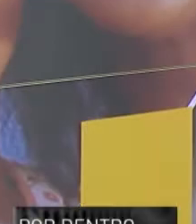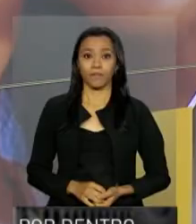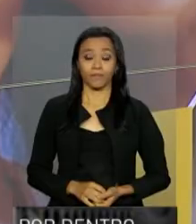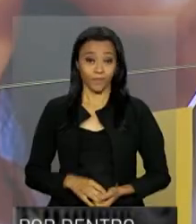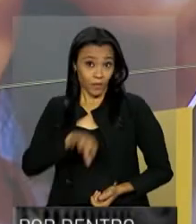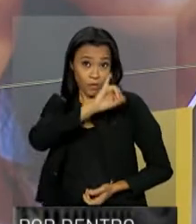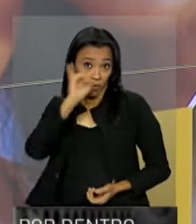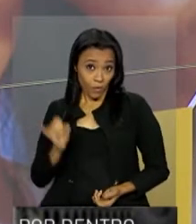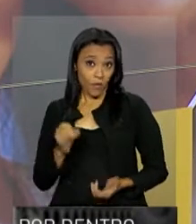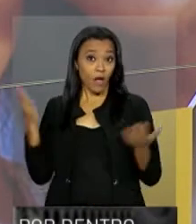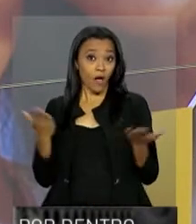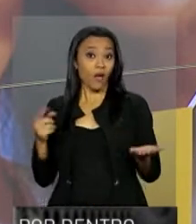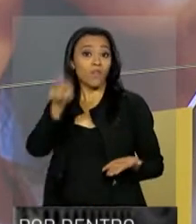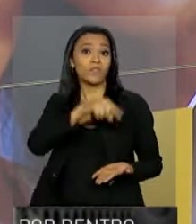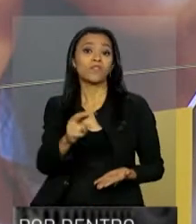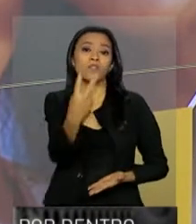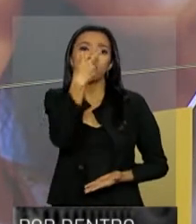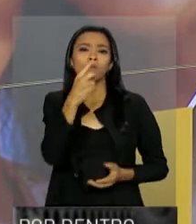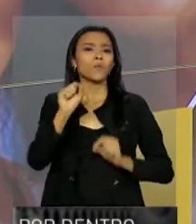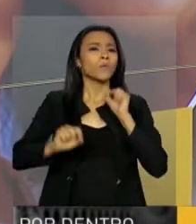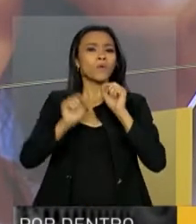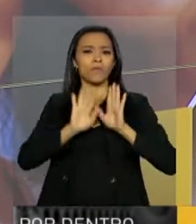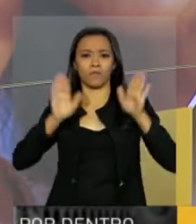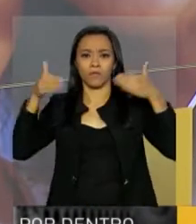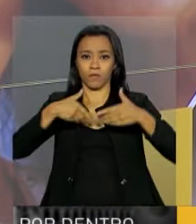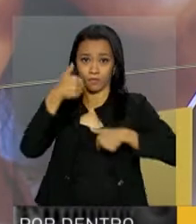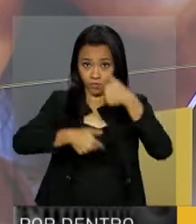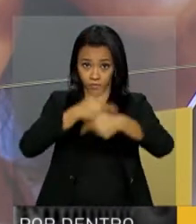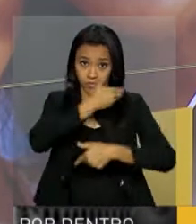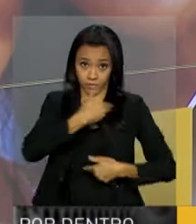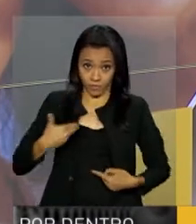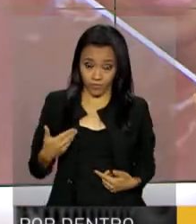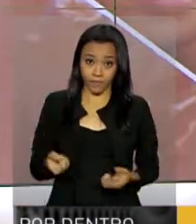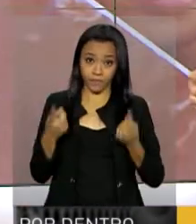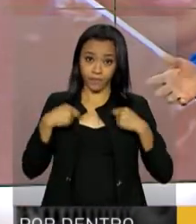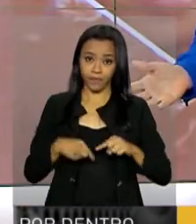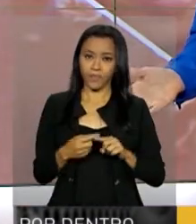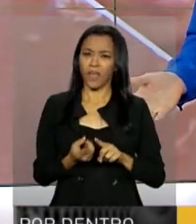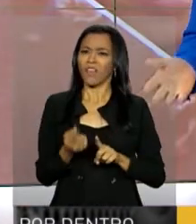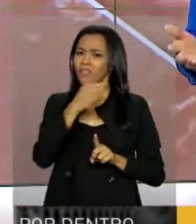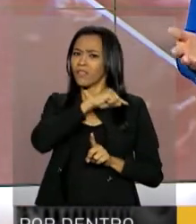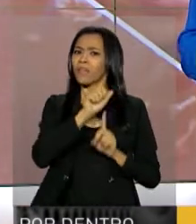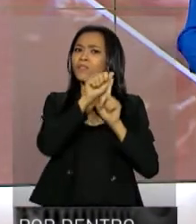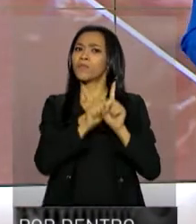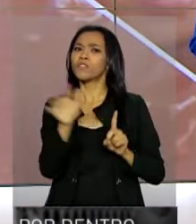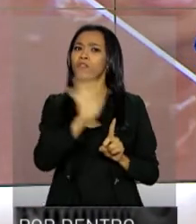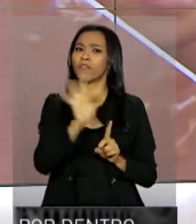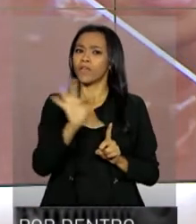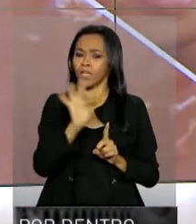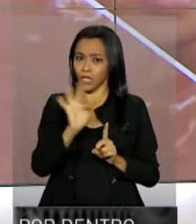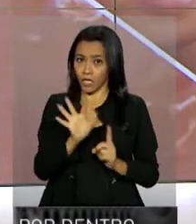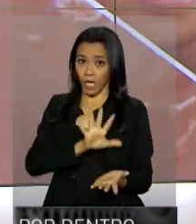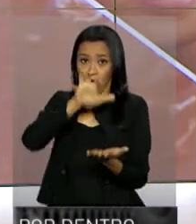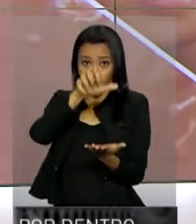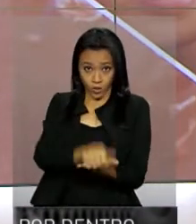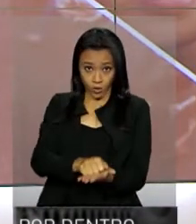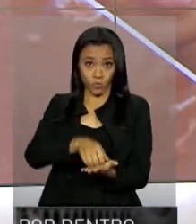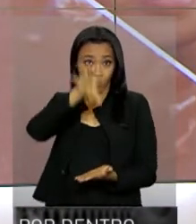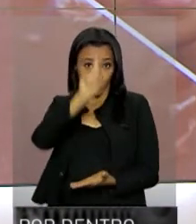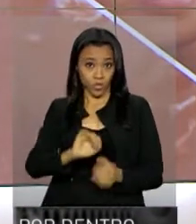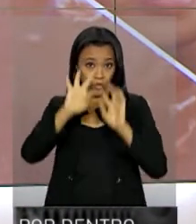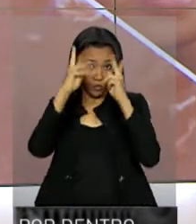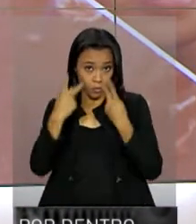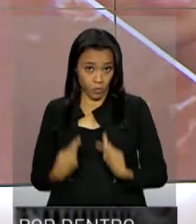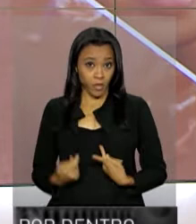Olá, a partir de agora você acompanha o programa Por Dentro do Governo. Desde fevereiro, no comando da pasta dos direitos humanos,